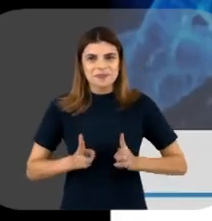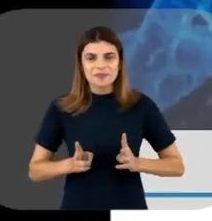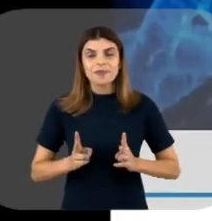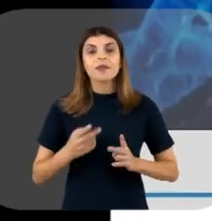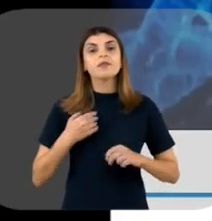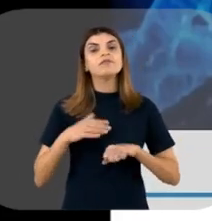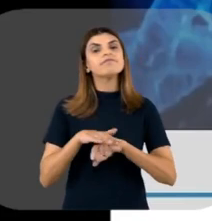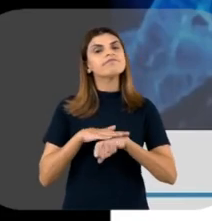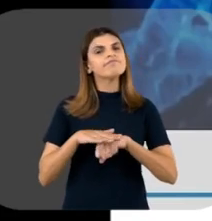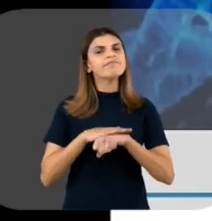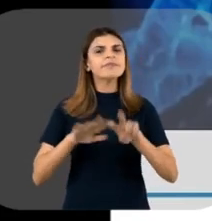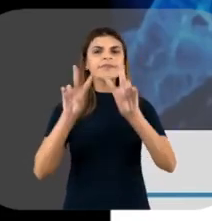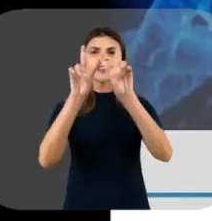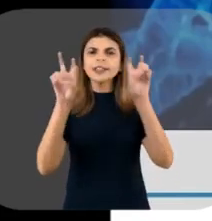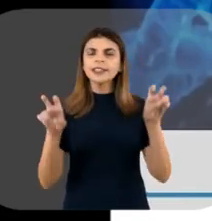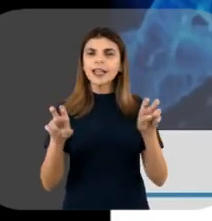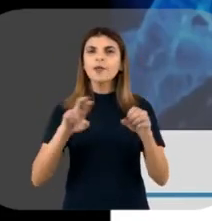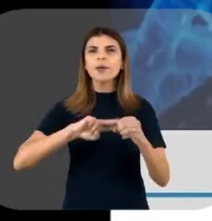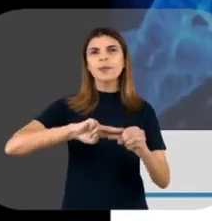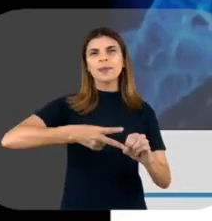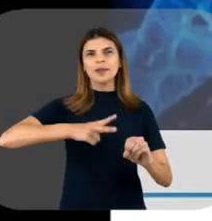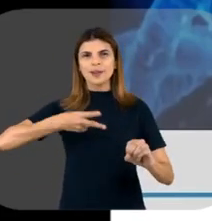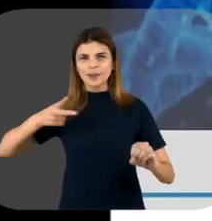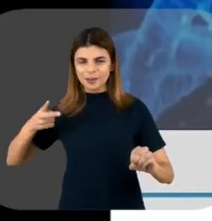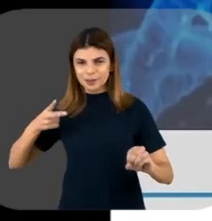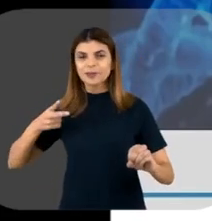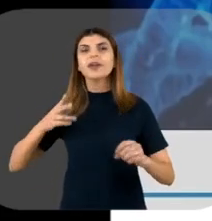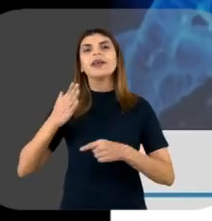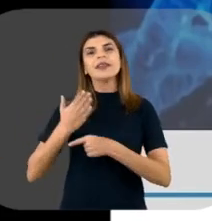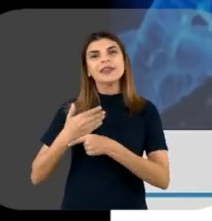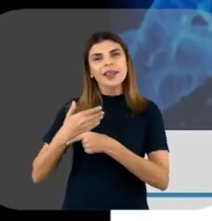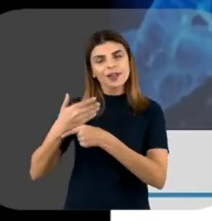com vocês sobre o tema da tecnologia do DNA Recombinante.